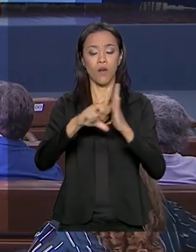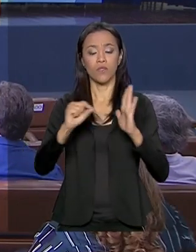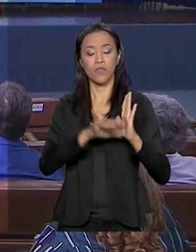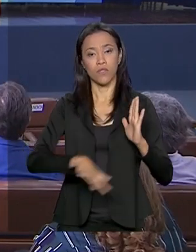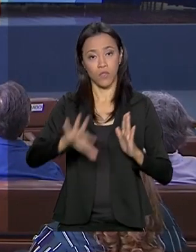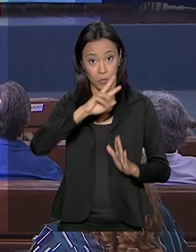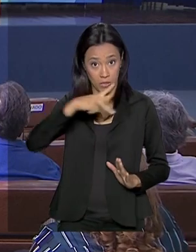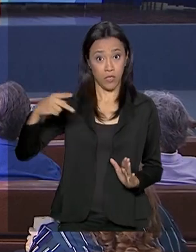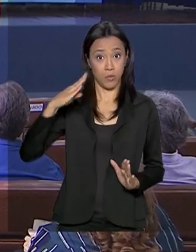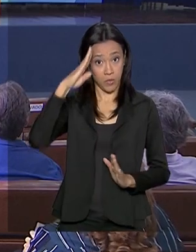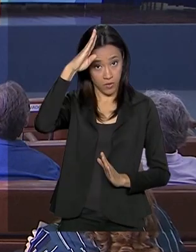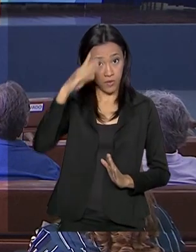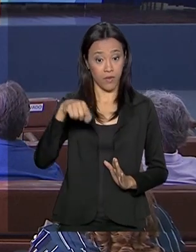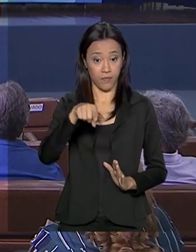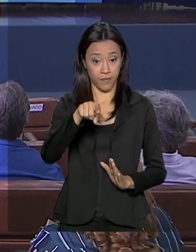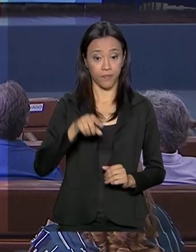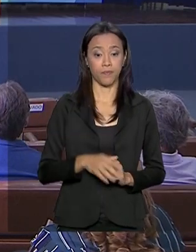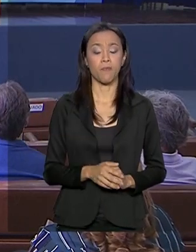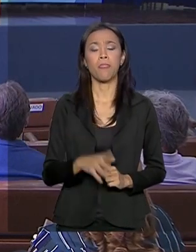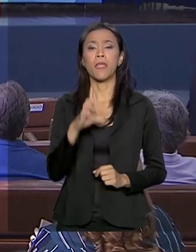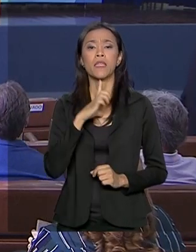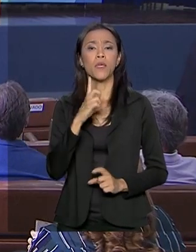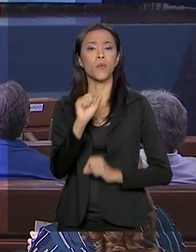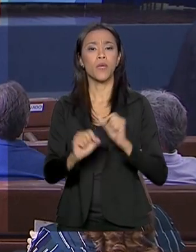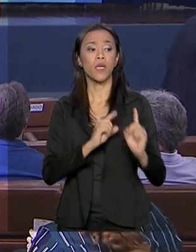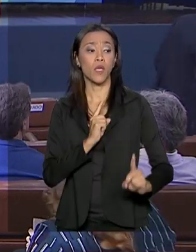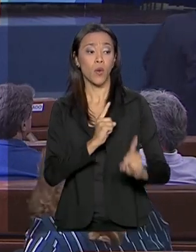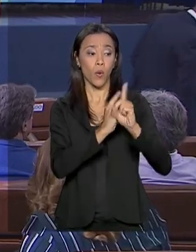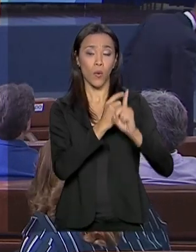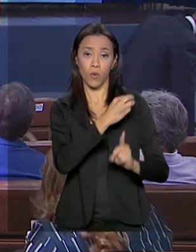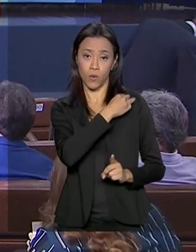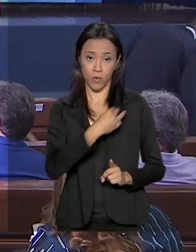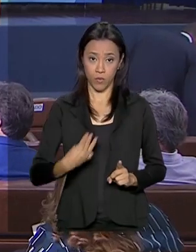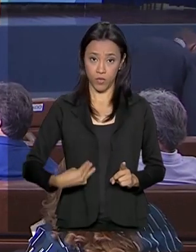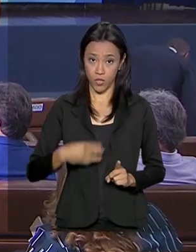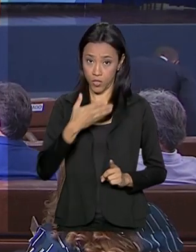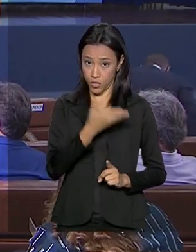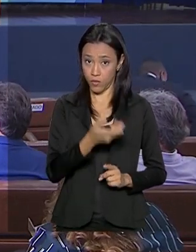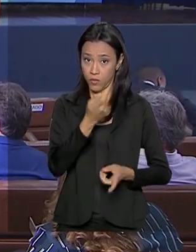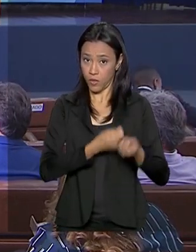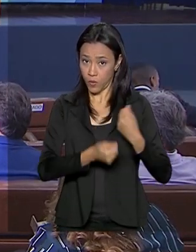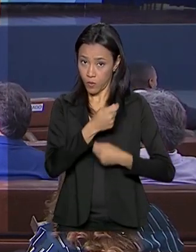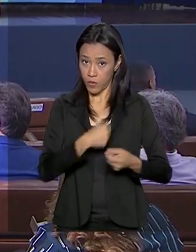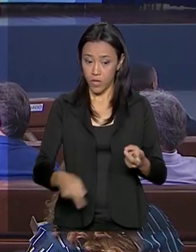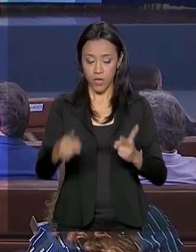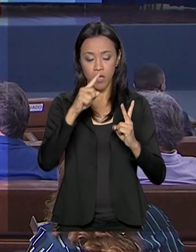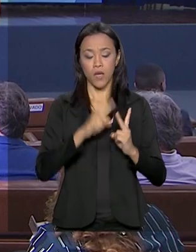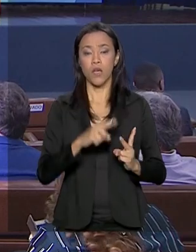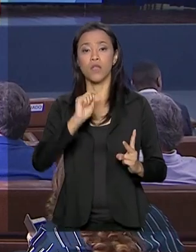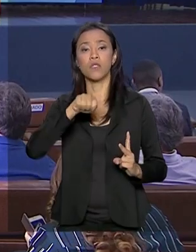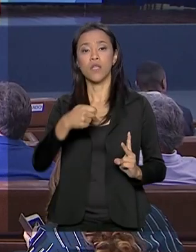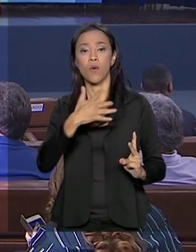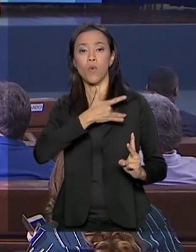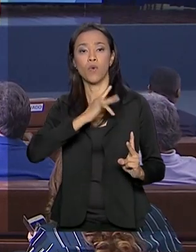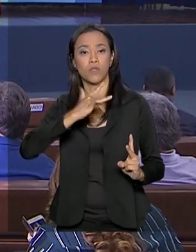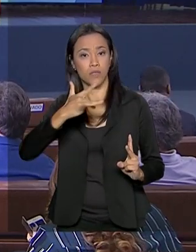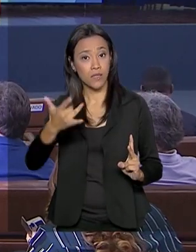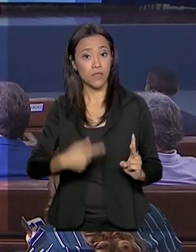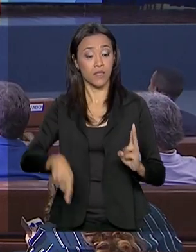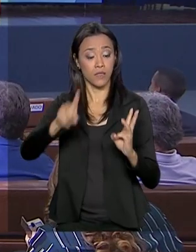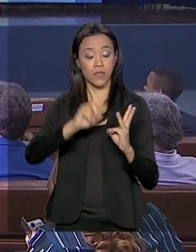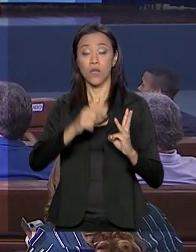desse evento aqui na Imprensa Nacional. Ele tem encontros com os ministros Paulo Guedes, da Economia, Onyx Lorenzoni, da Casa Civil,